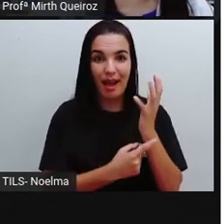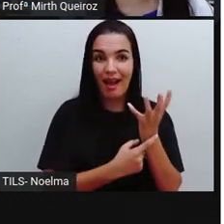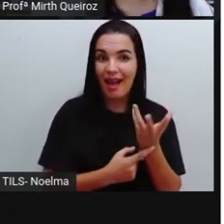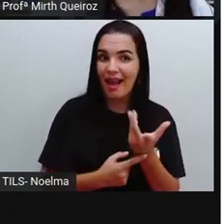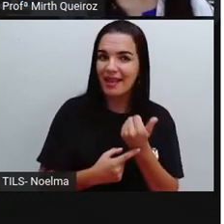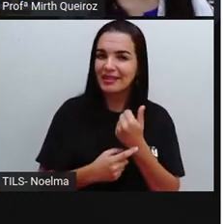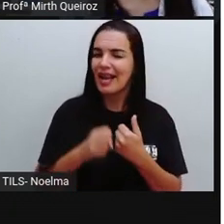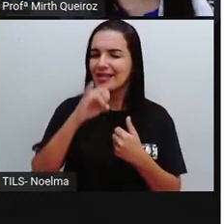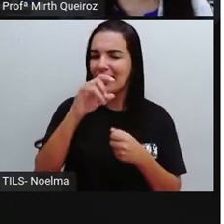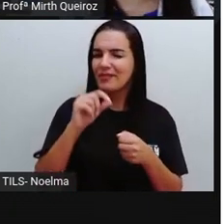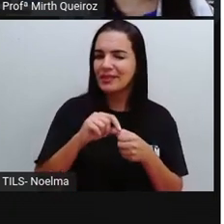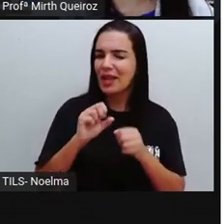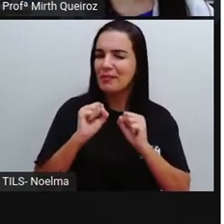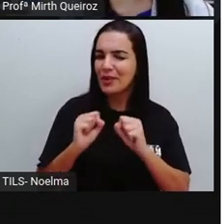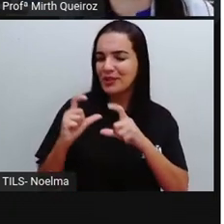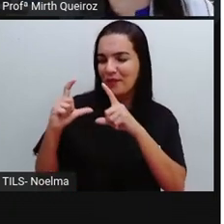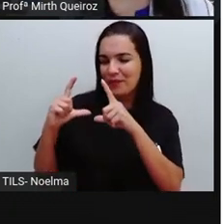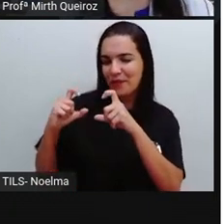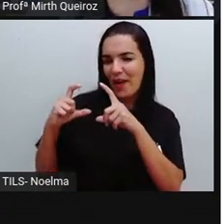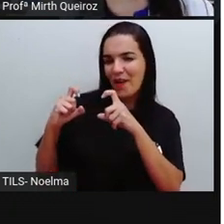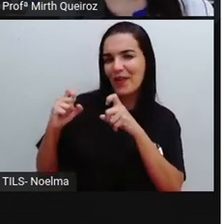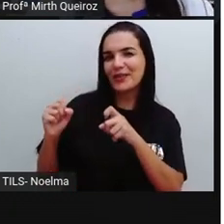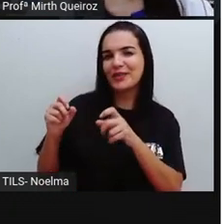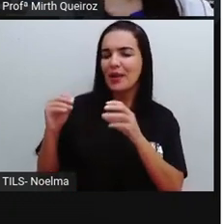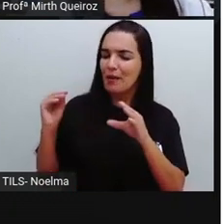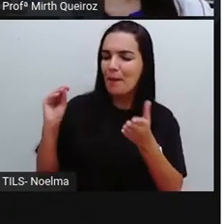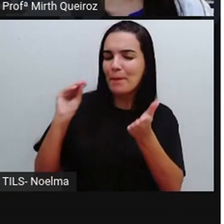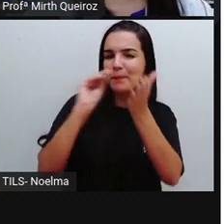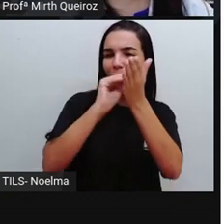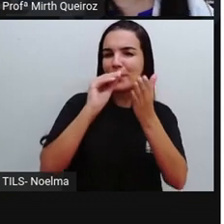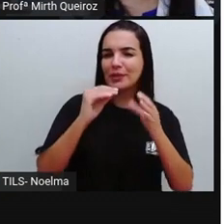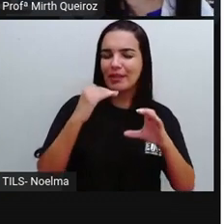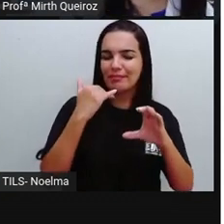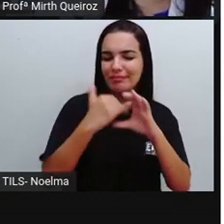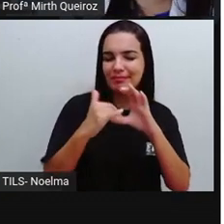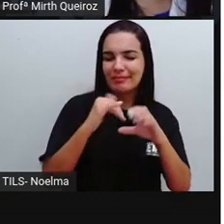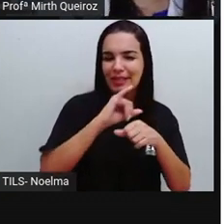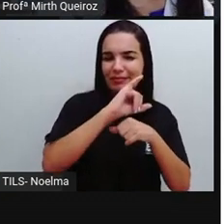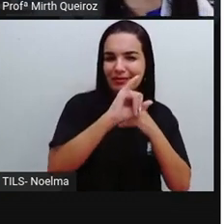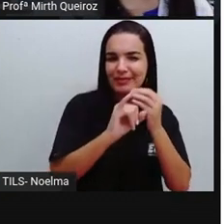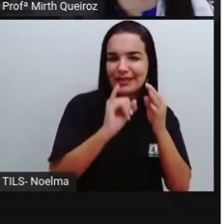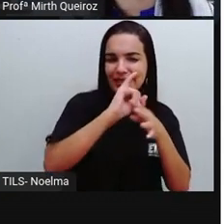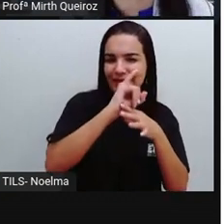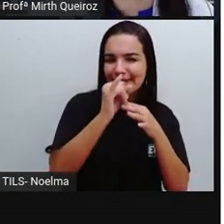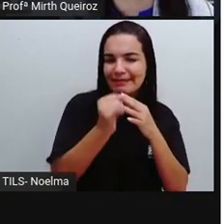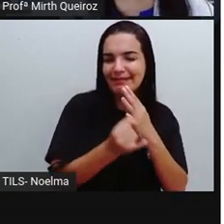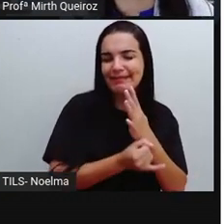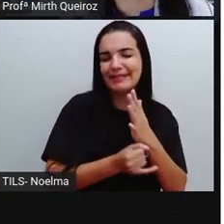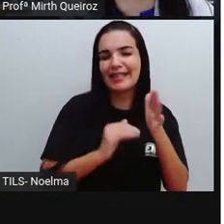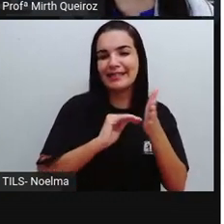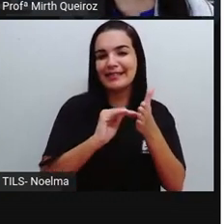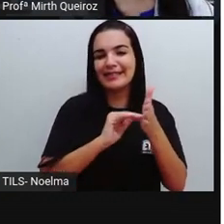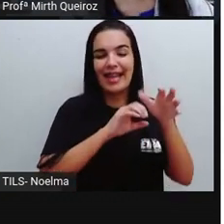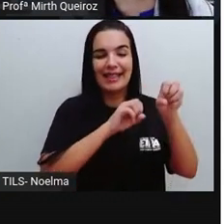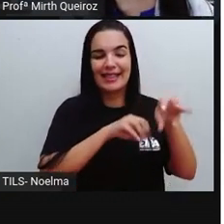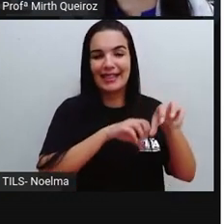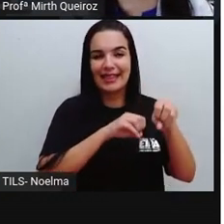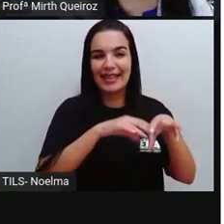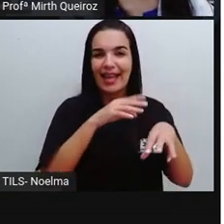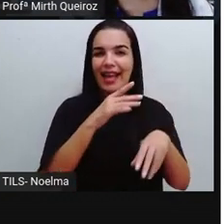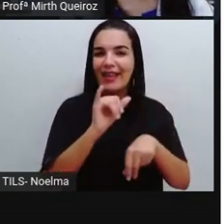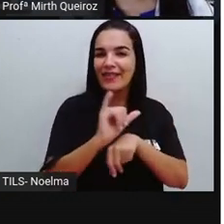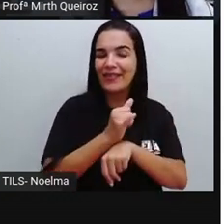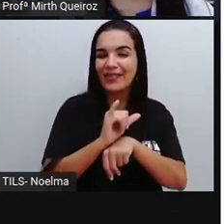fizerem, tirem fotos, poste nas redes sociais, marque a Seduc, a Seduc de Feira de Santana.